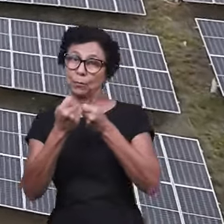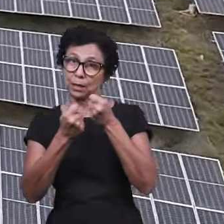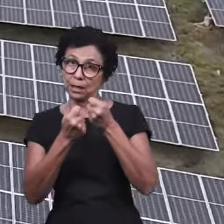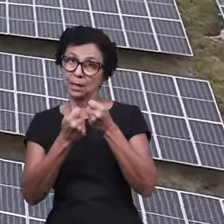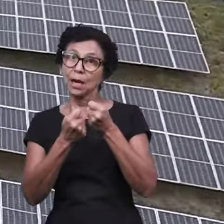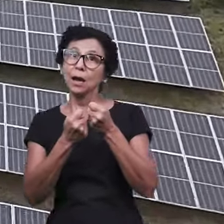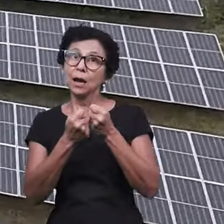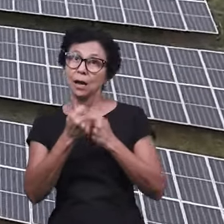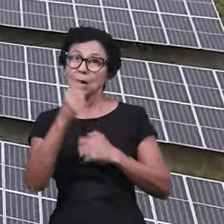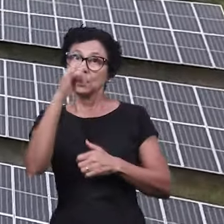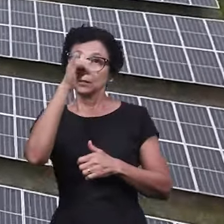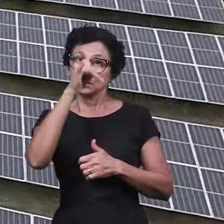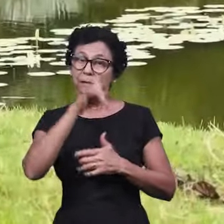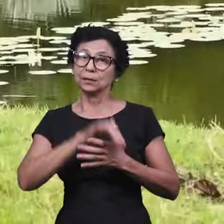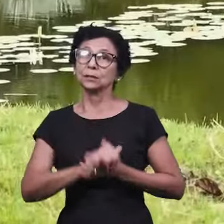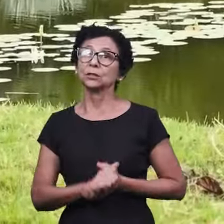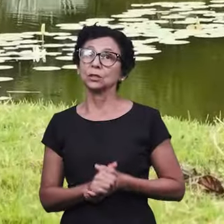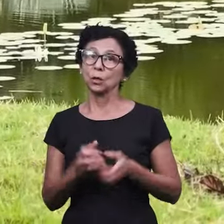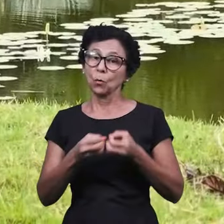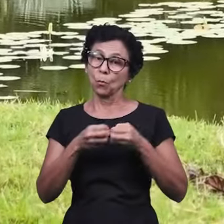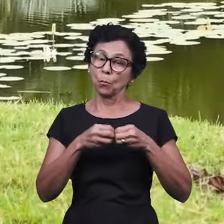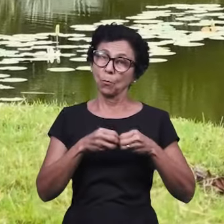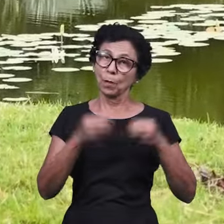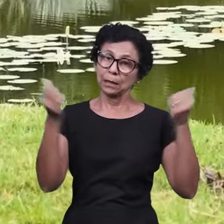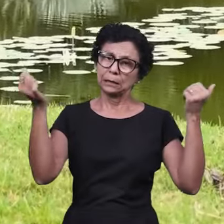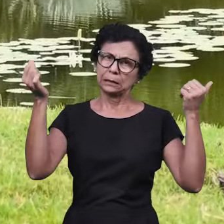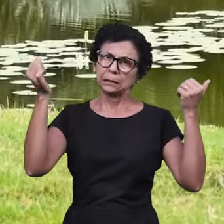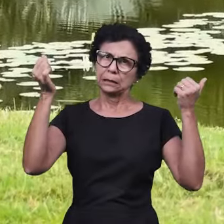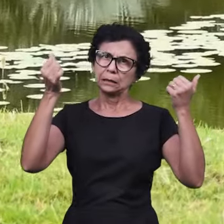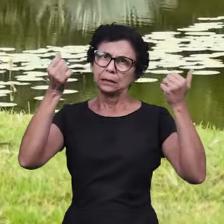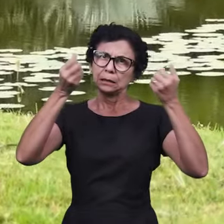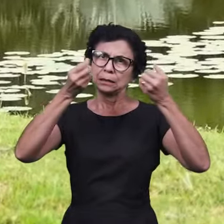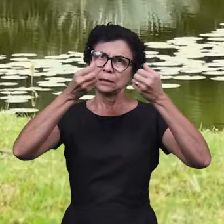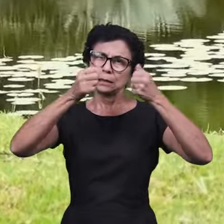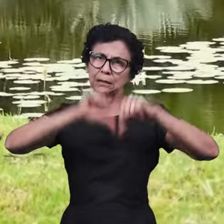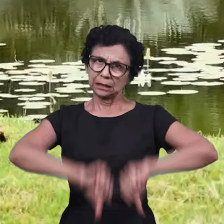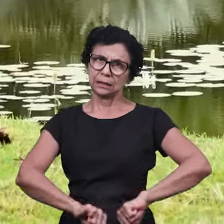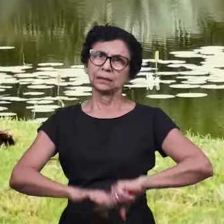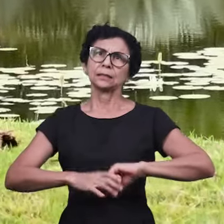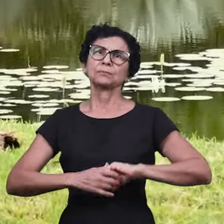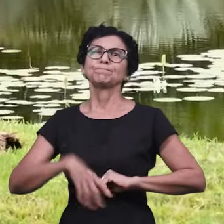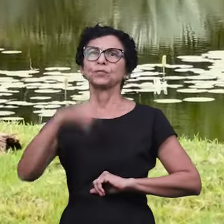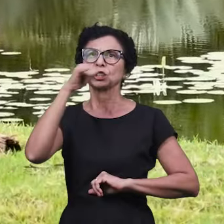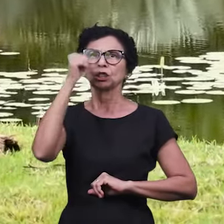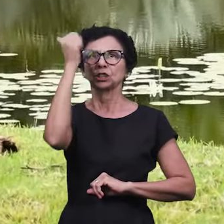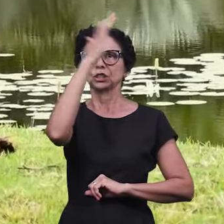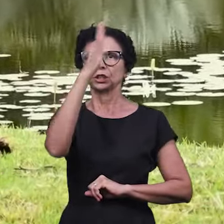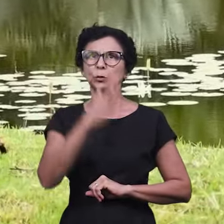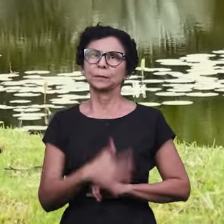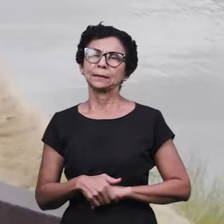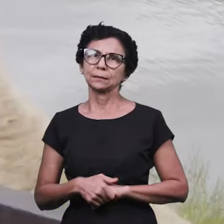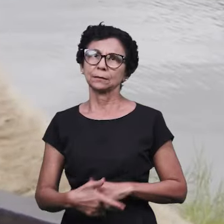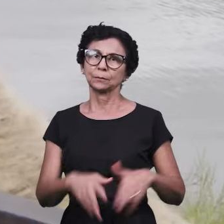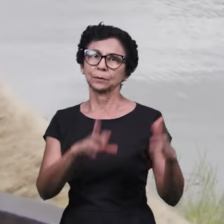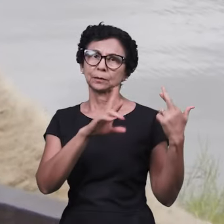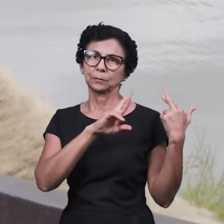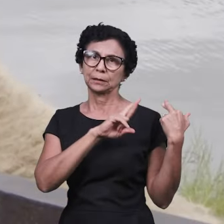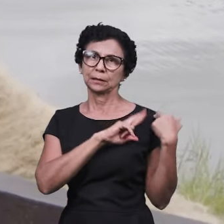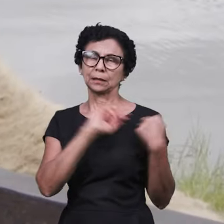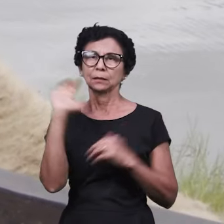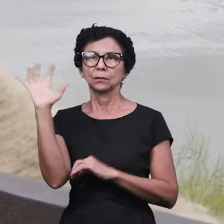energética enfrentada pelo Brasil. E uma demonstração do compromisso da instituição com o meio ambiente.